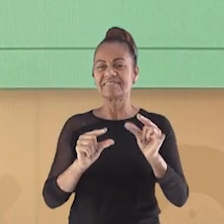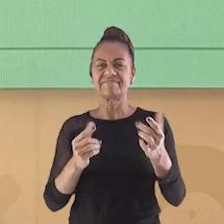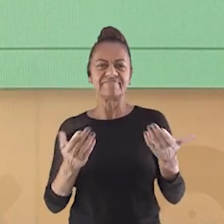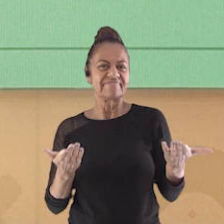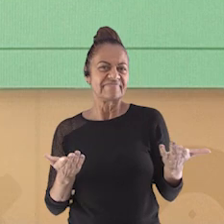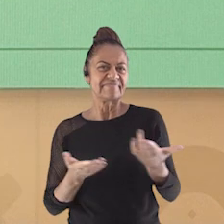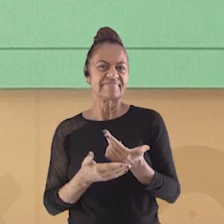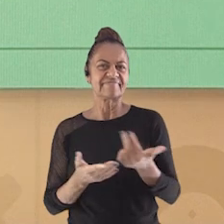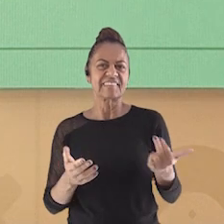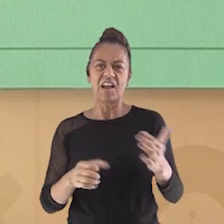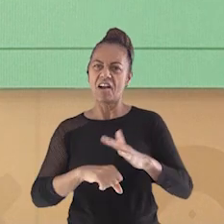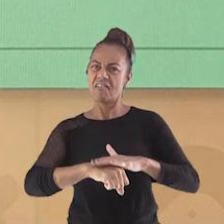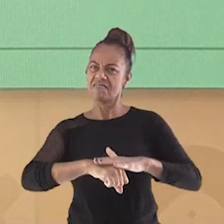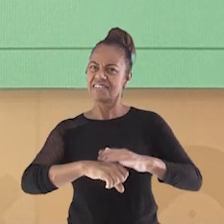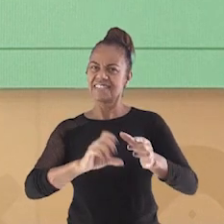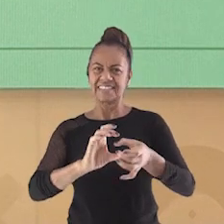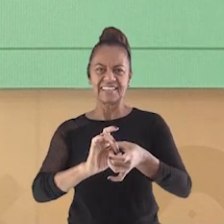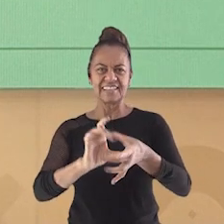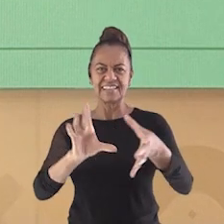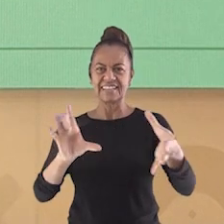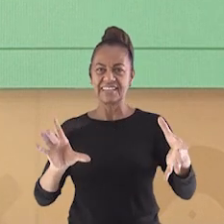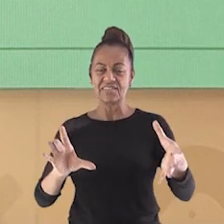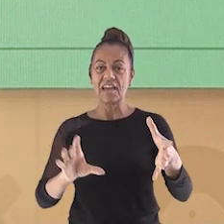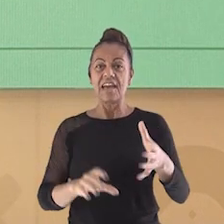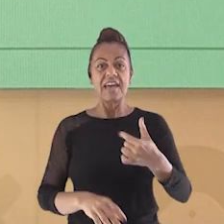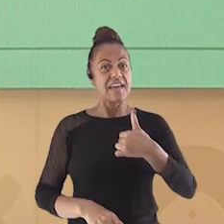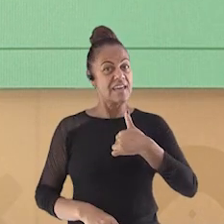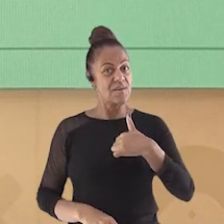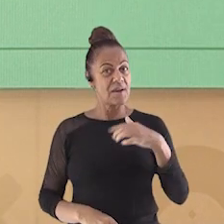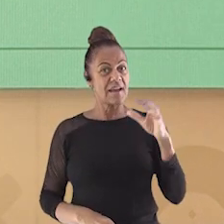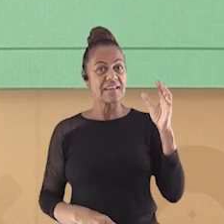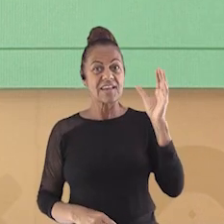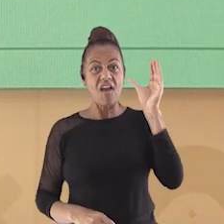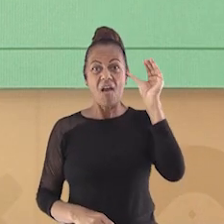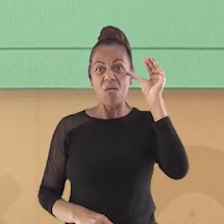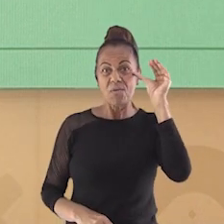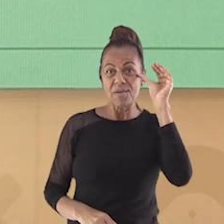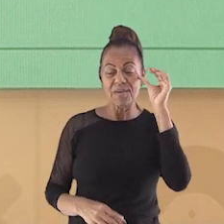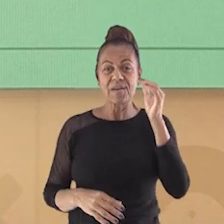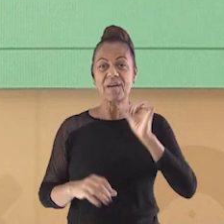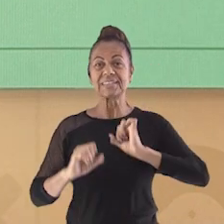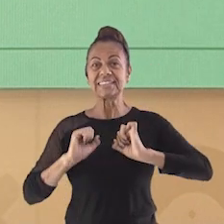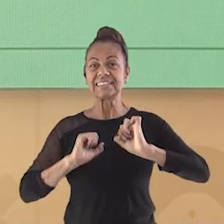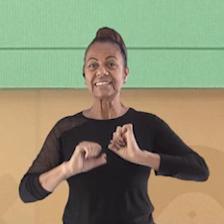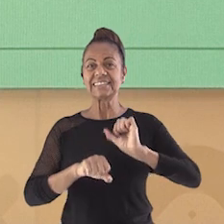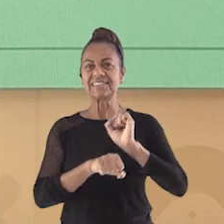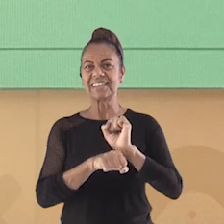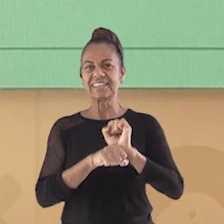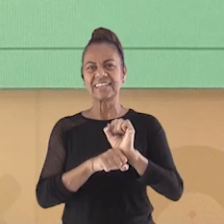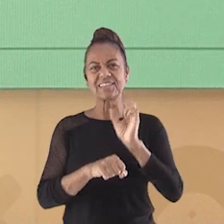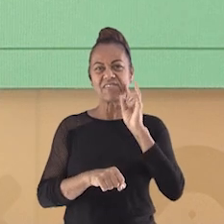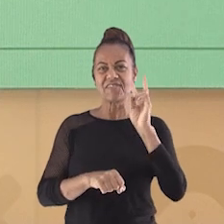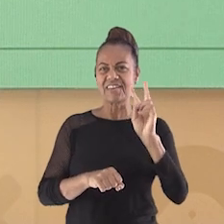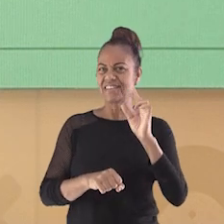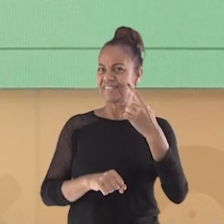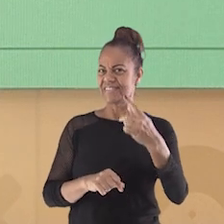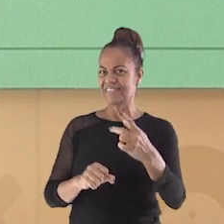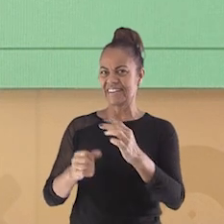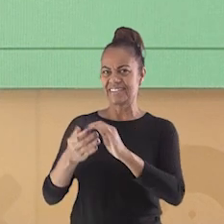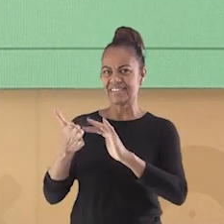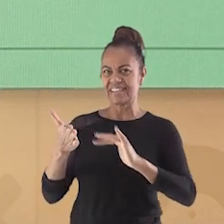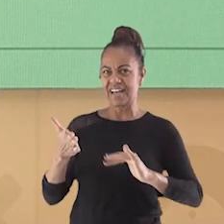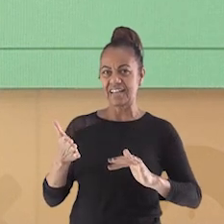muito curiosa para saber o que você vai criar. Então não deixe de enviar a sua atividade prontinha para a gente.